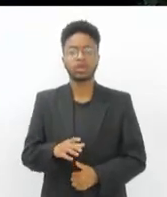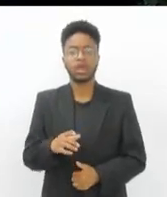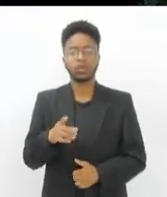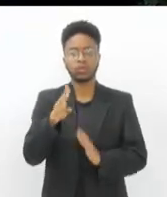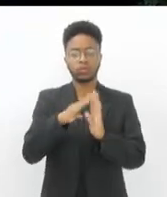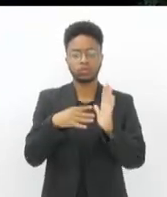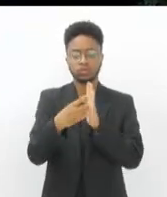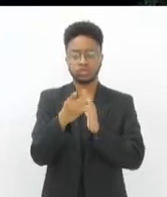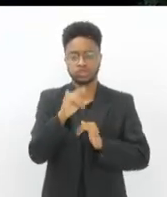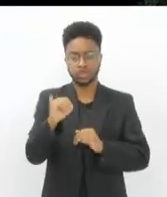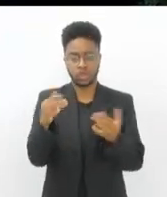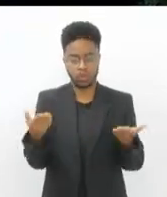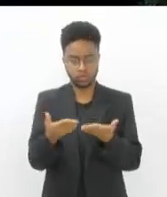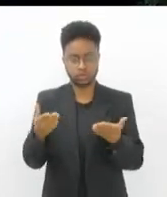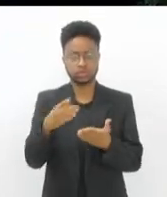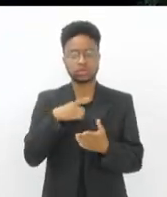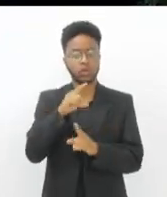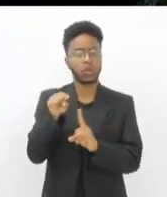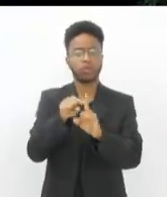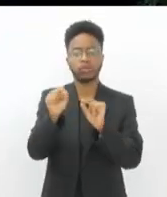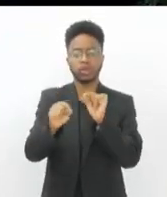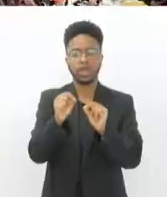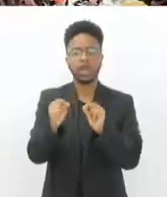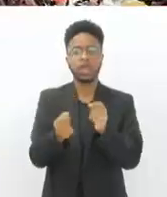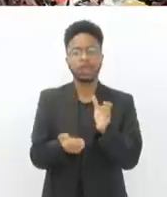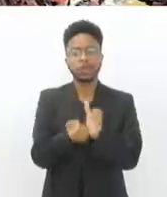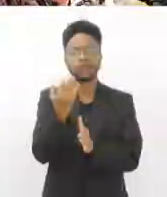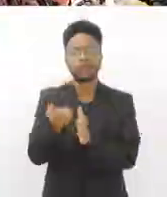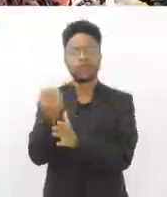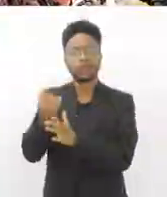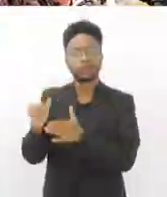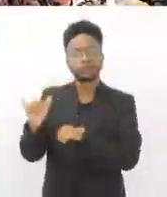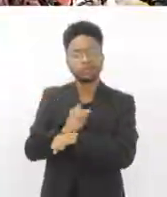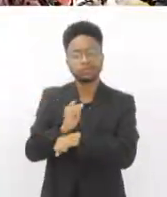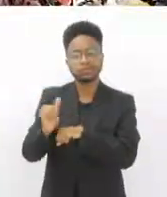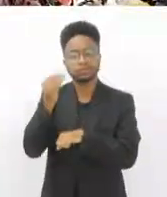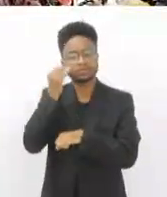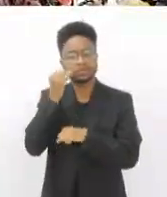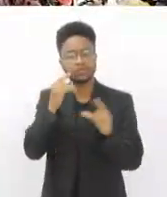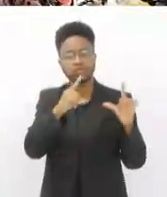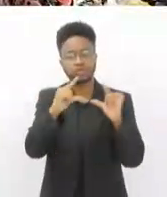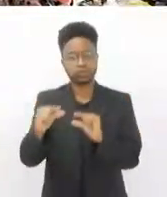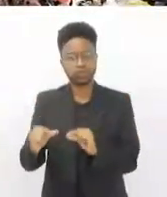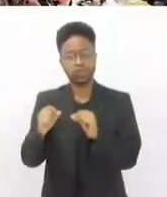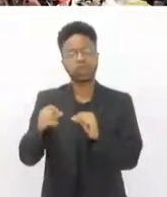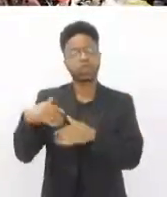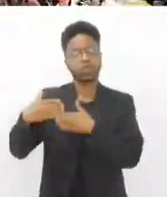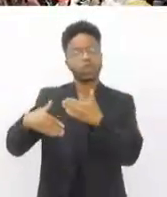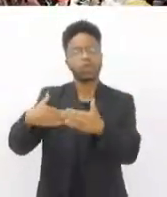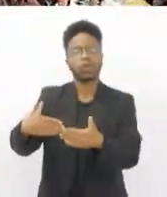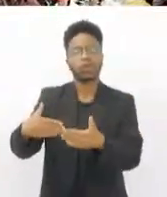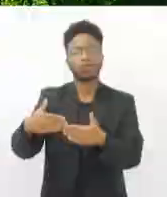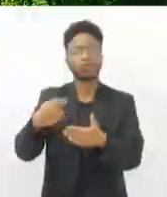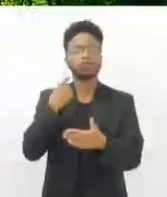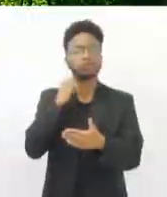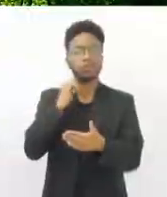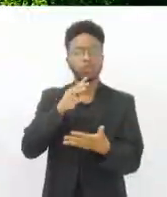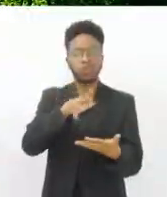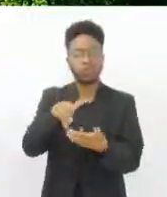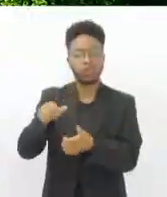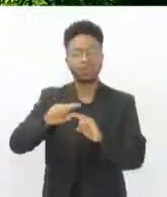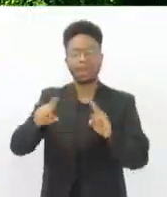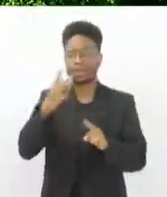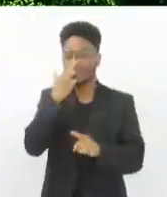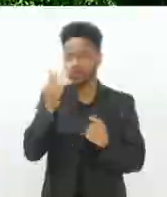diálogo a respeito de soluções para evitar o processo de degradação ambiental em todo o mundo, parece que caminhamos no sentido contrário. A